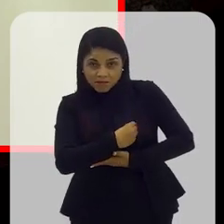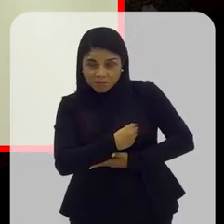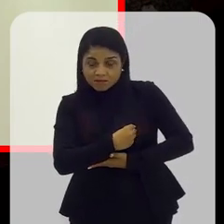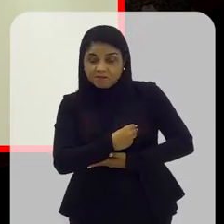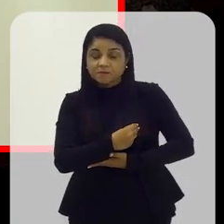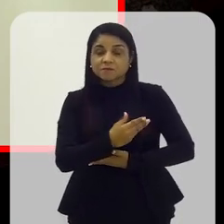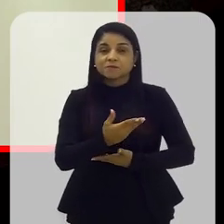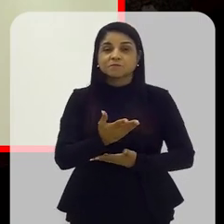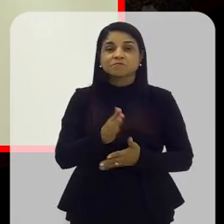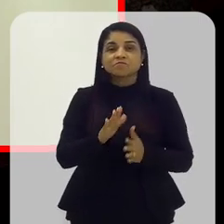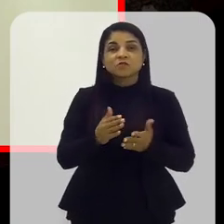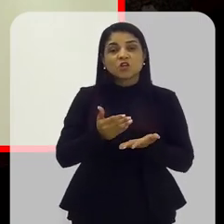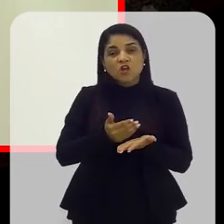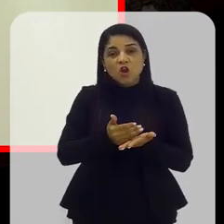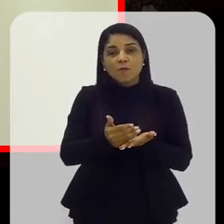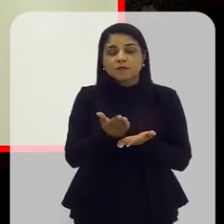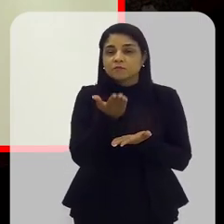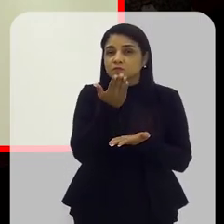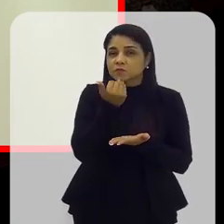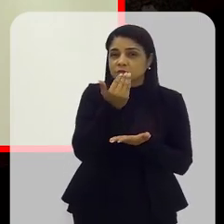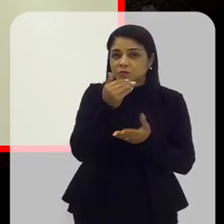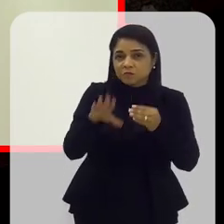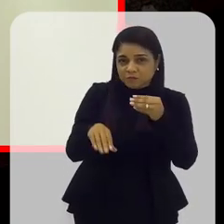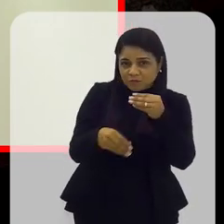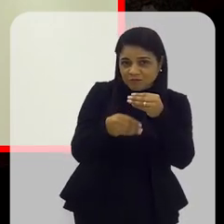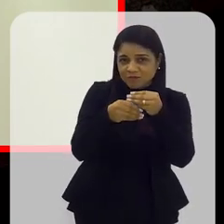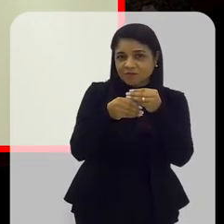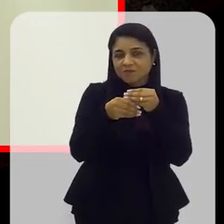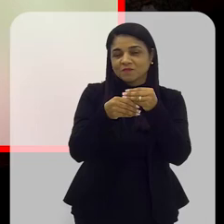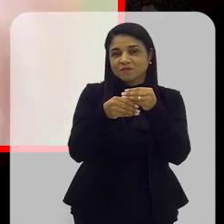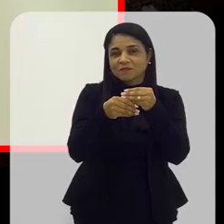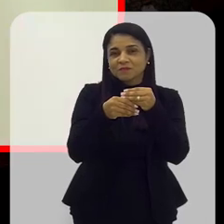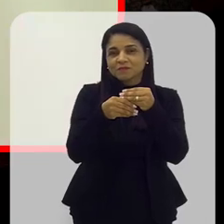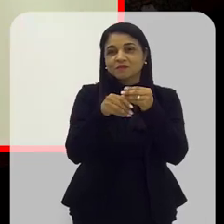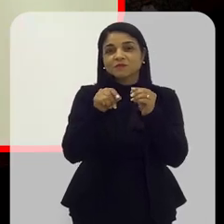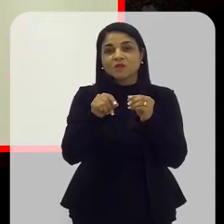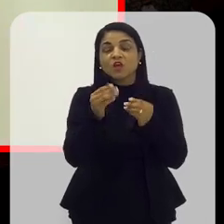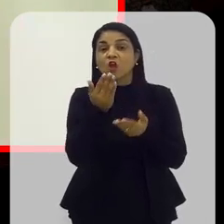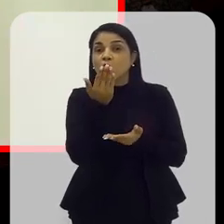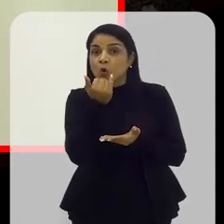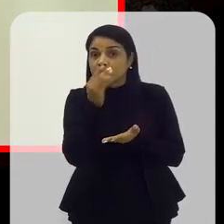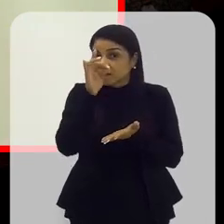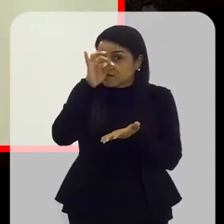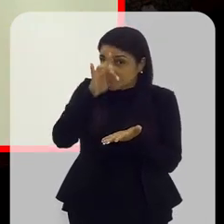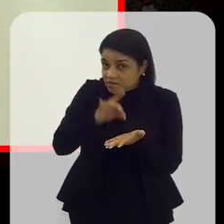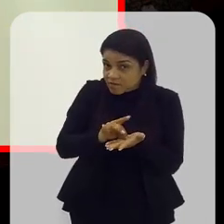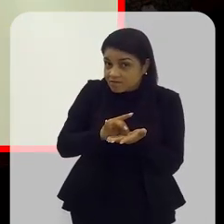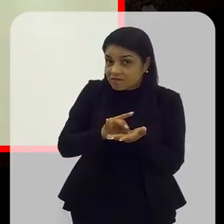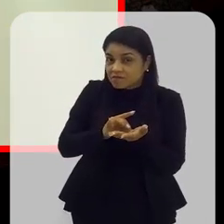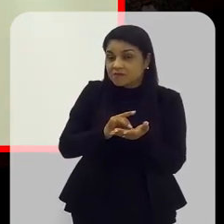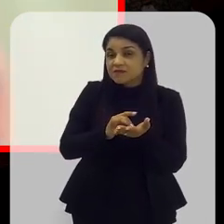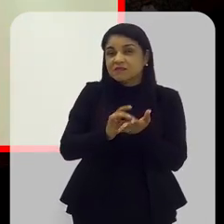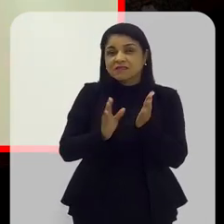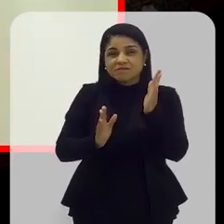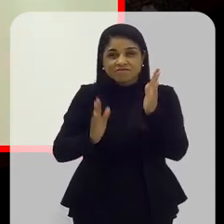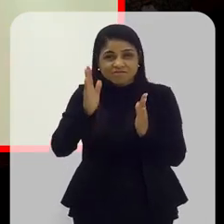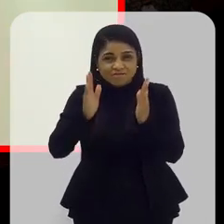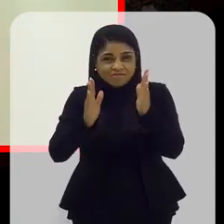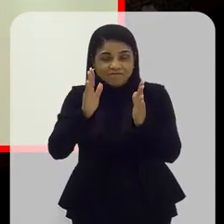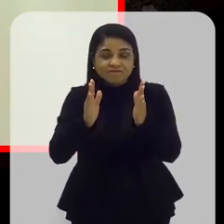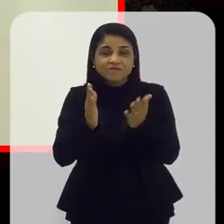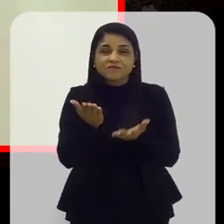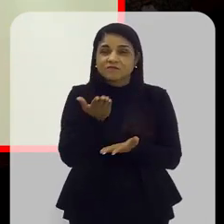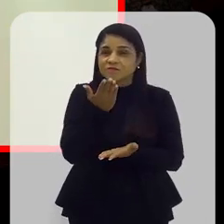em torno do sexto mês de idade, se inicia a alimentação complementar, que deve ser feita com comida de verdade. É nessa